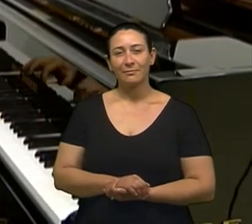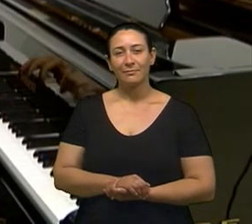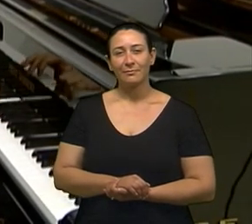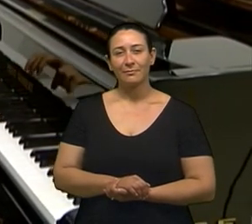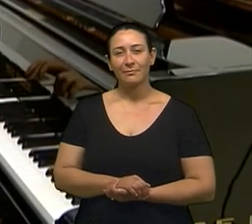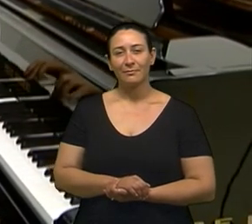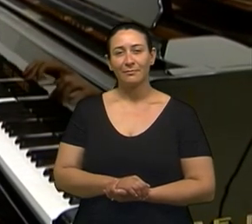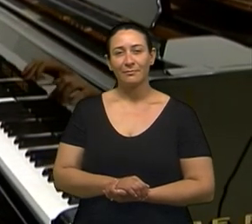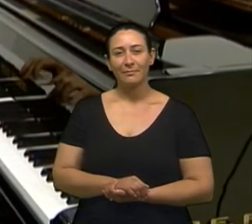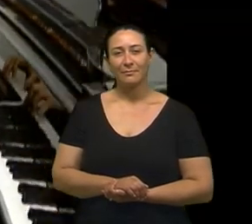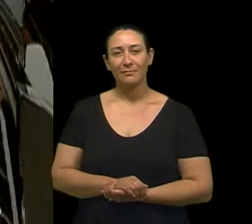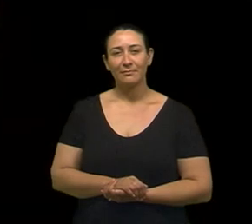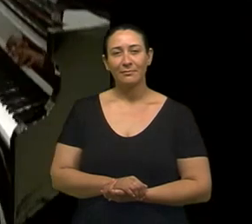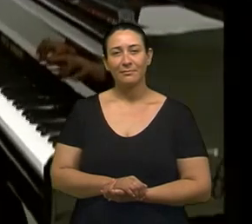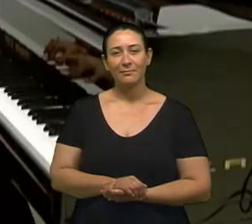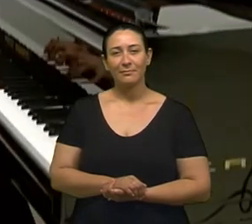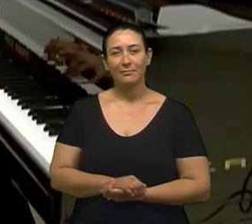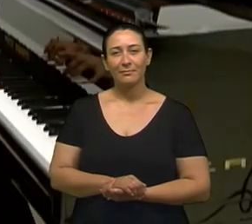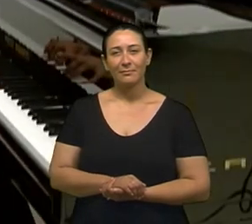Outro